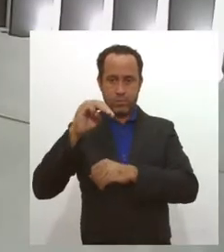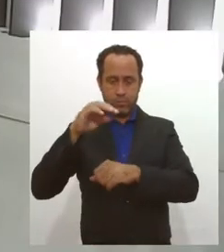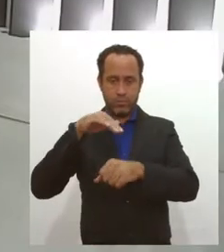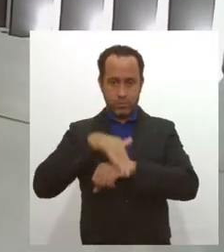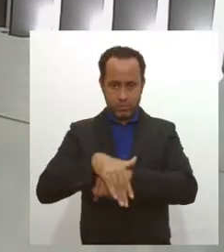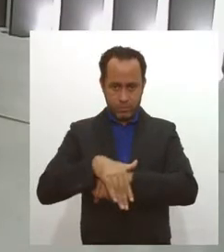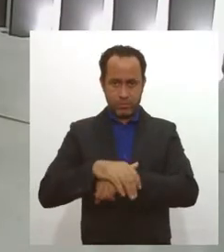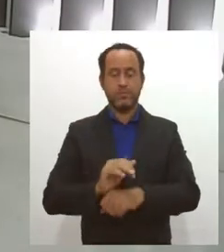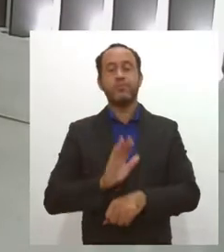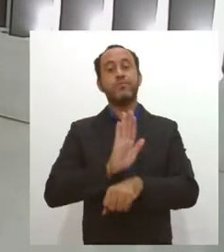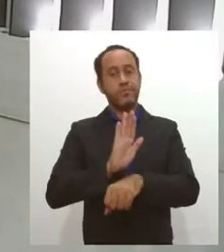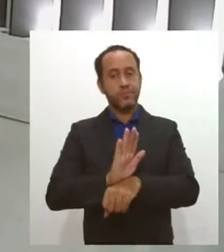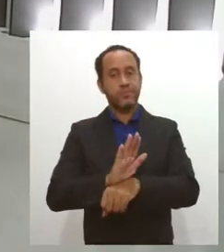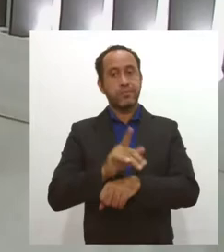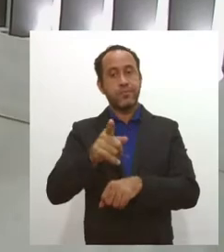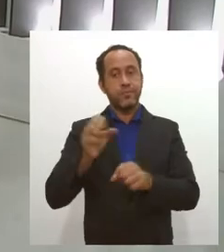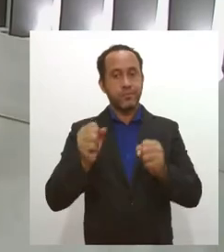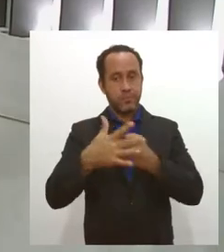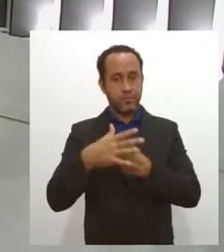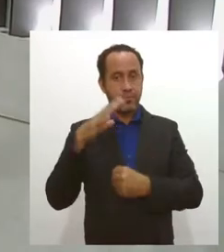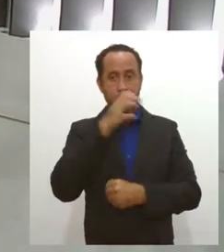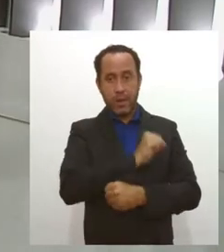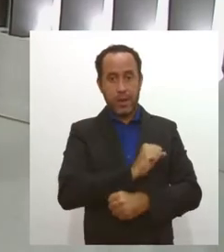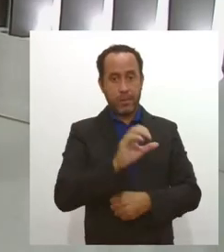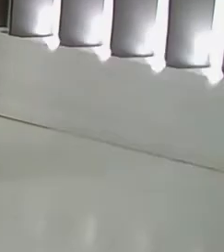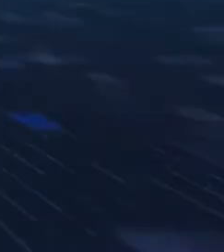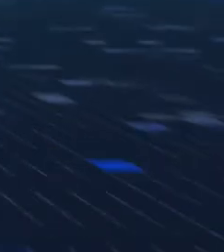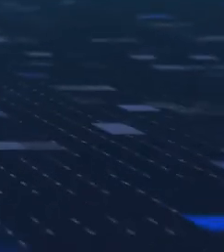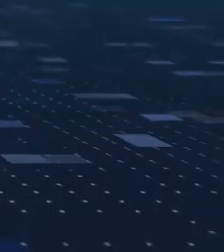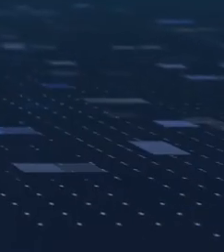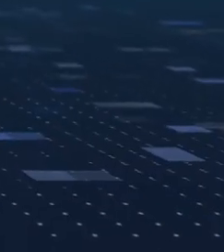intervalo, o assunto é a Covid-19. Eu volto em instantes, não sai daí.